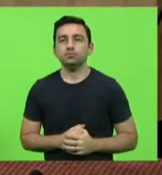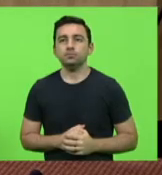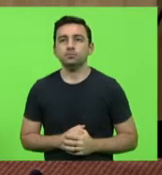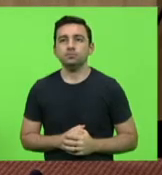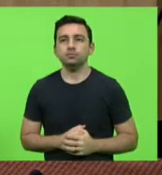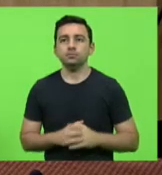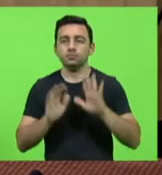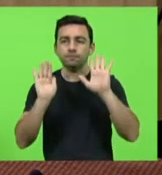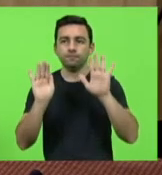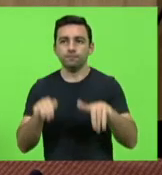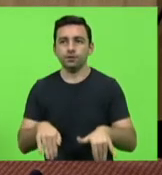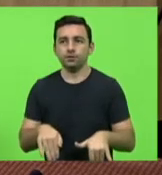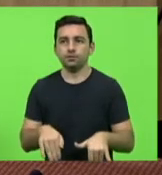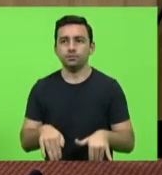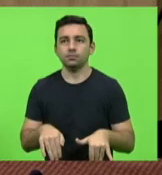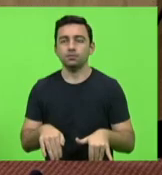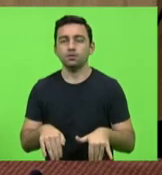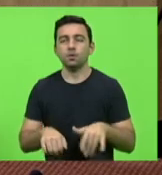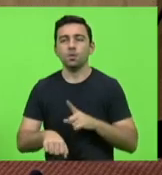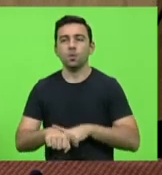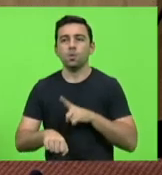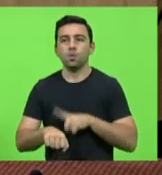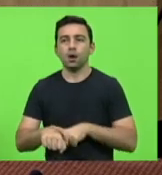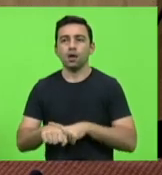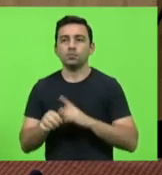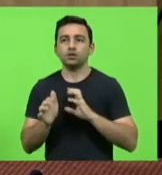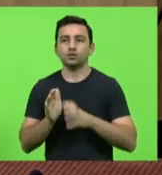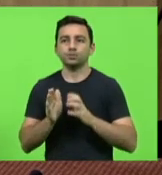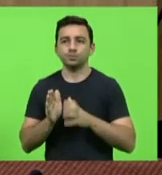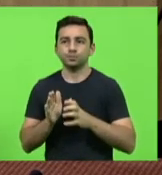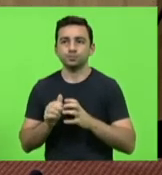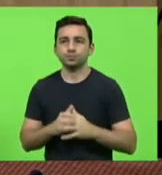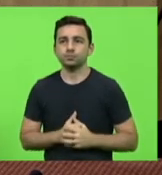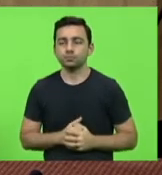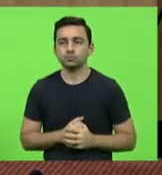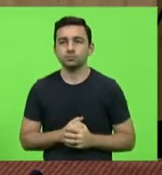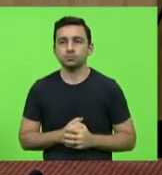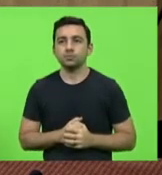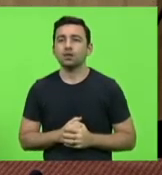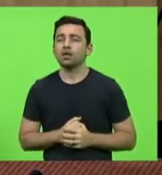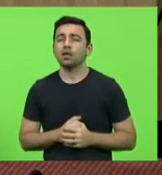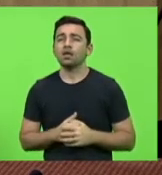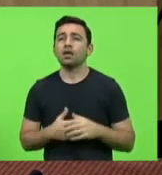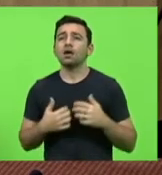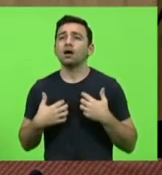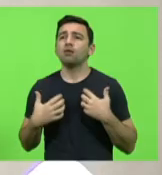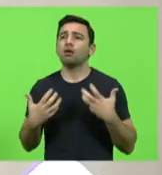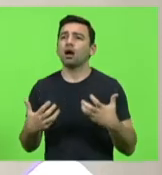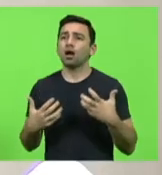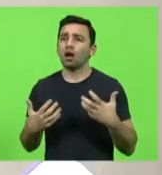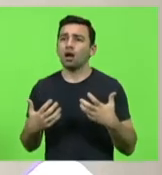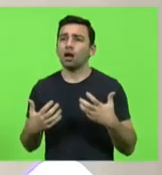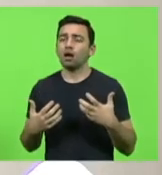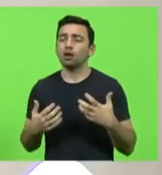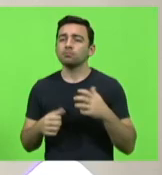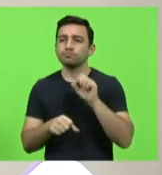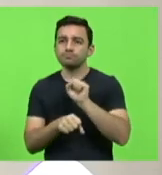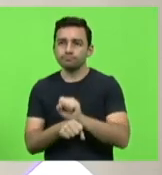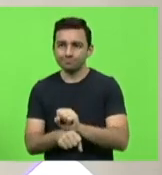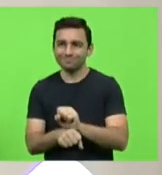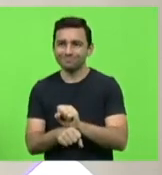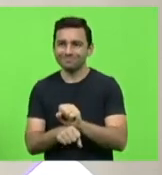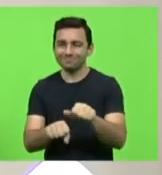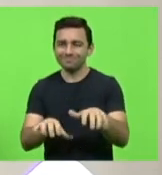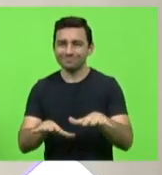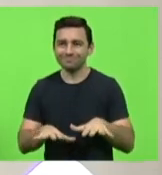finalizando o horário destinado aos partidos políticos eu gostaria antes de suspender a sessão cumprimentar